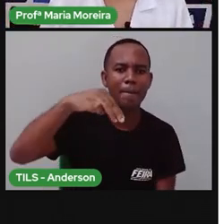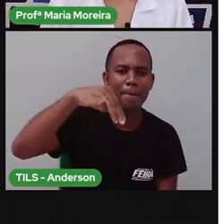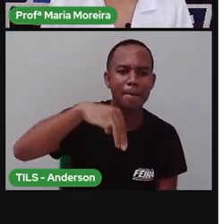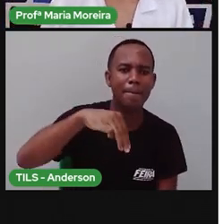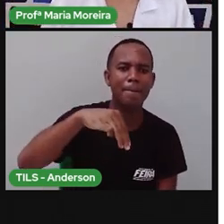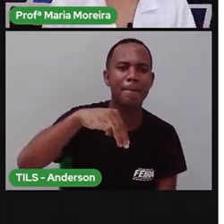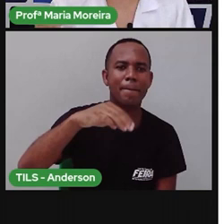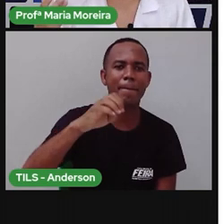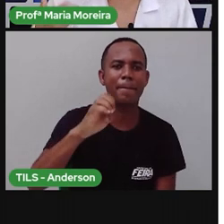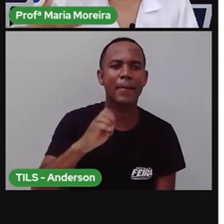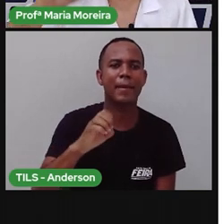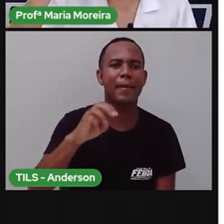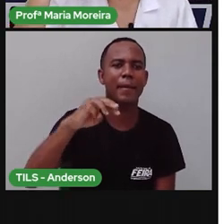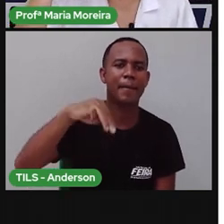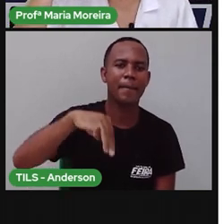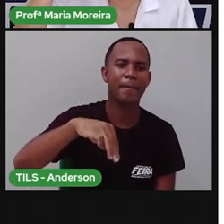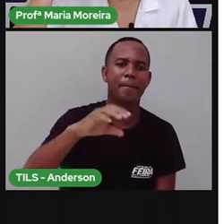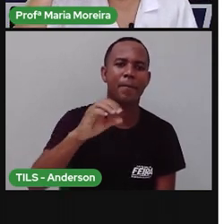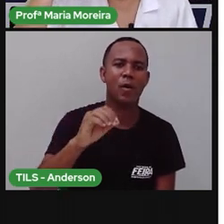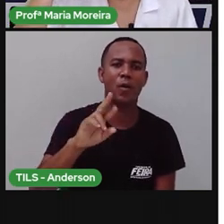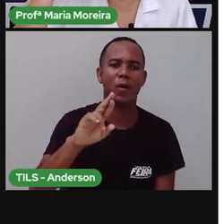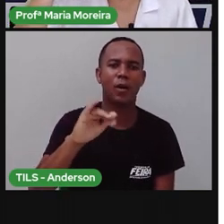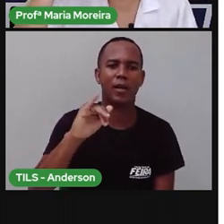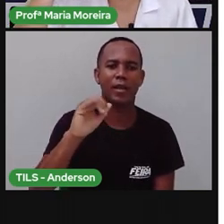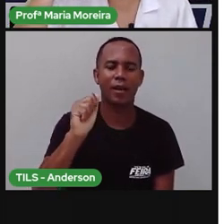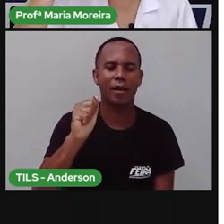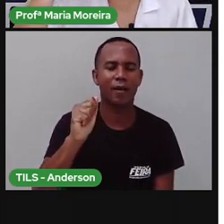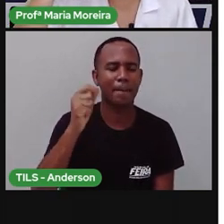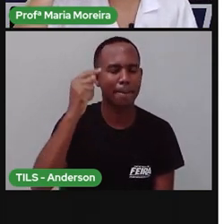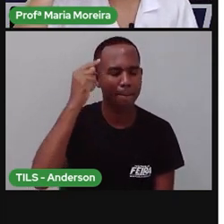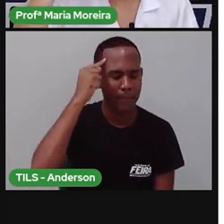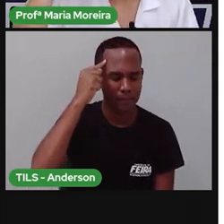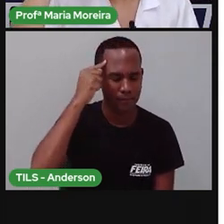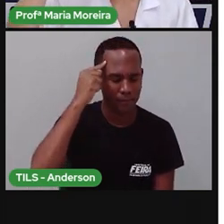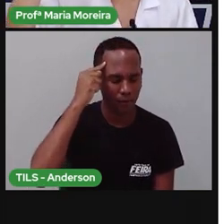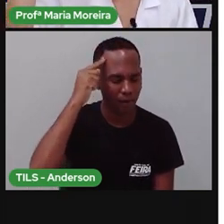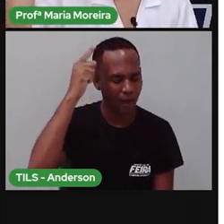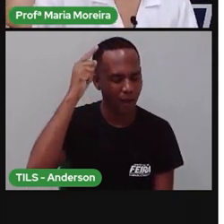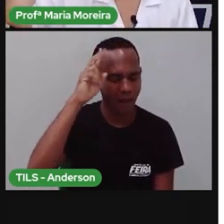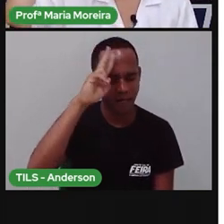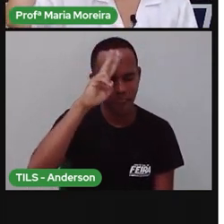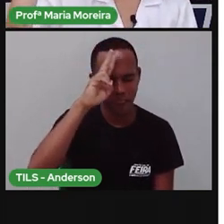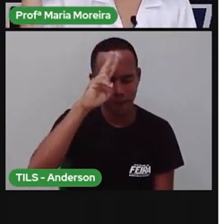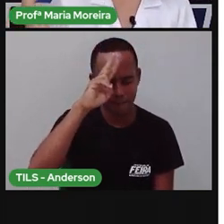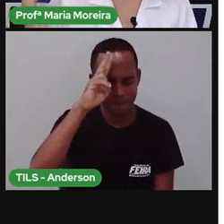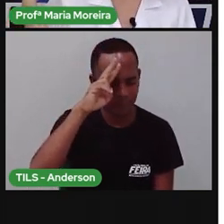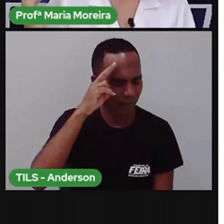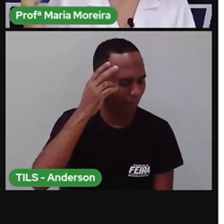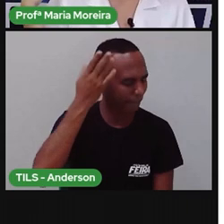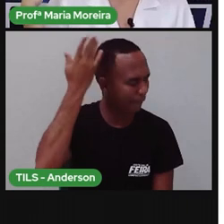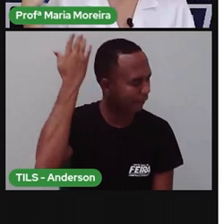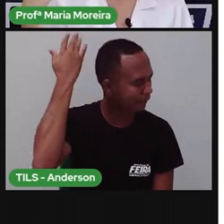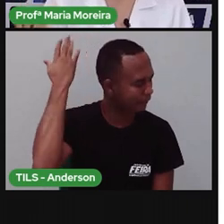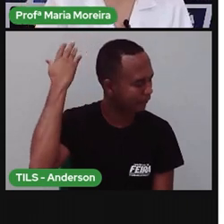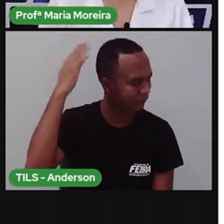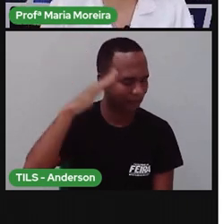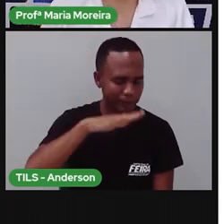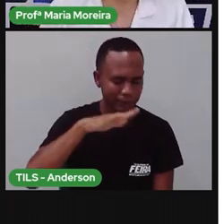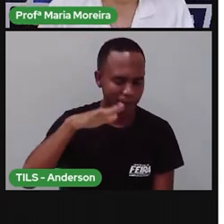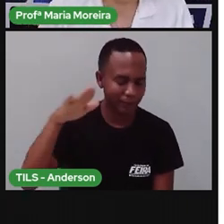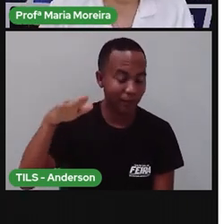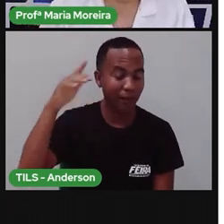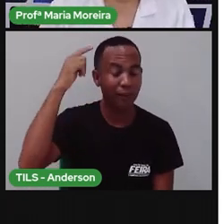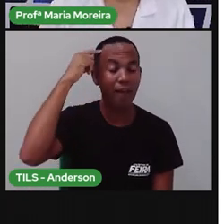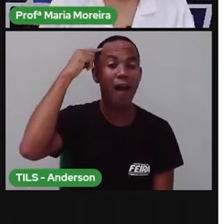né? Então, olha, eu posso voltar aqui, fechar o meu olho e pensar o quê? Em uma coisa que aconteceu comigo quando eu era criança. Isso é uma